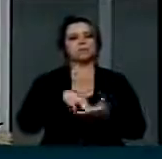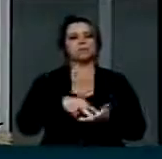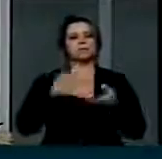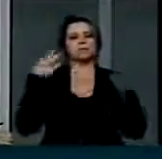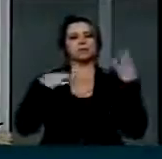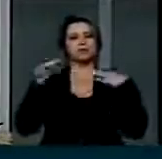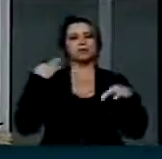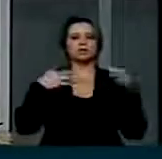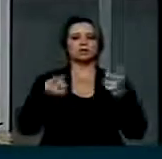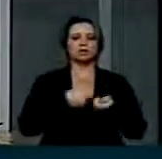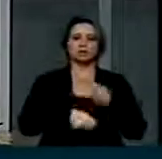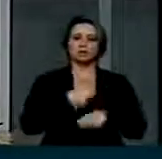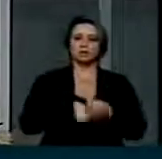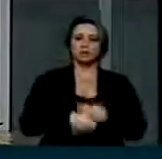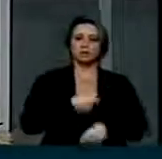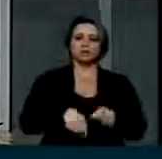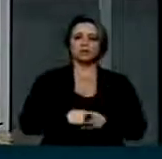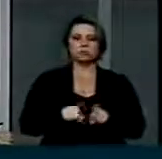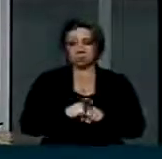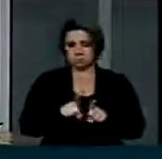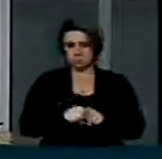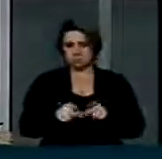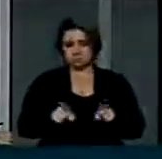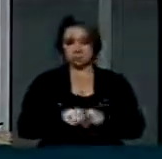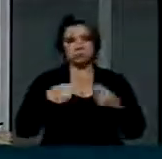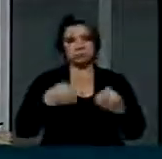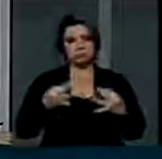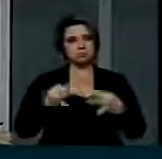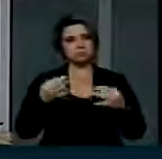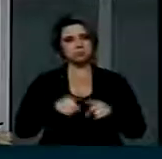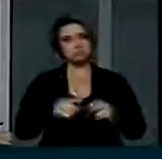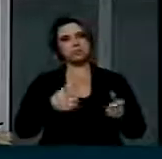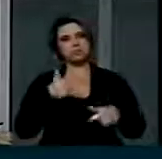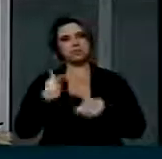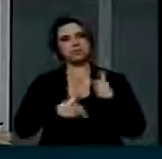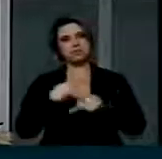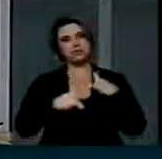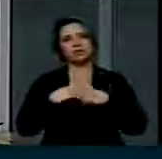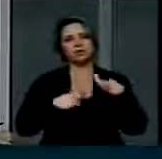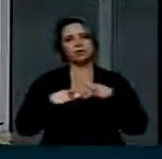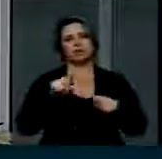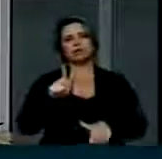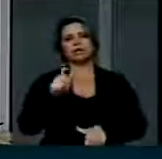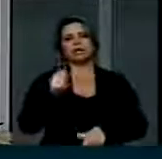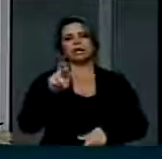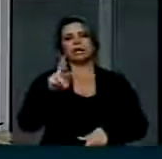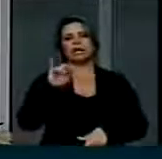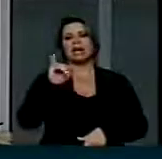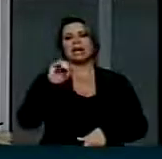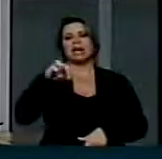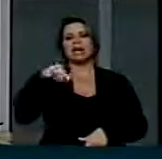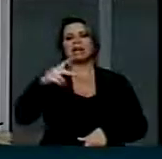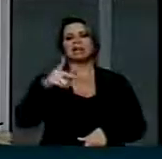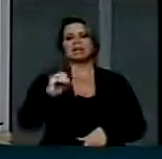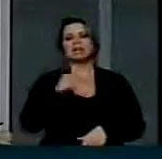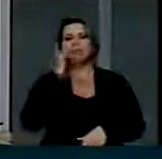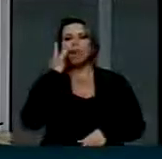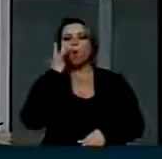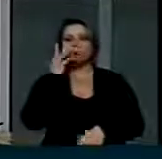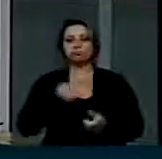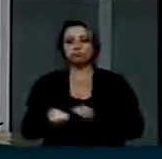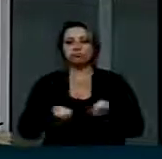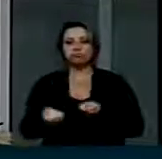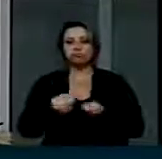turismo e o comércio, aperfeiçoar a atividade garimpeira sem uso de mercúrio nocivo ao meio ambiente